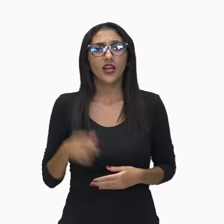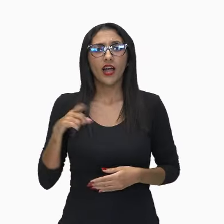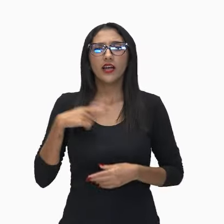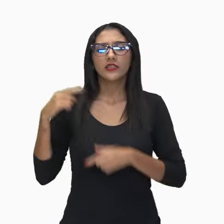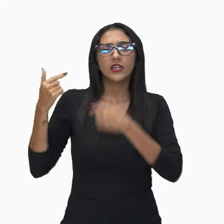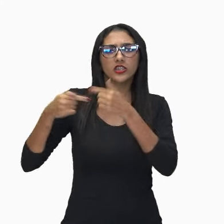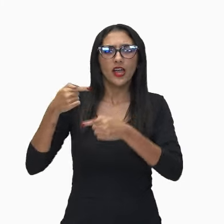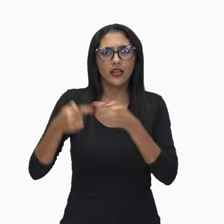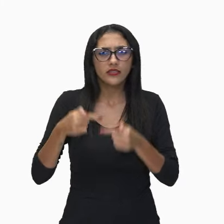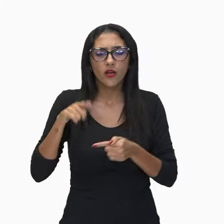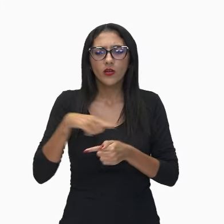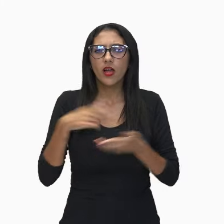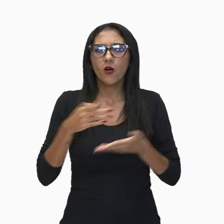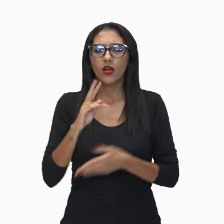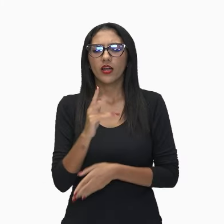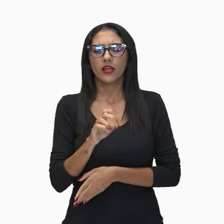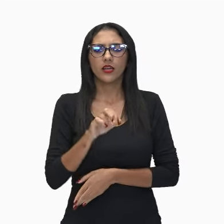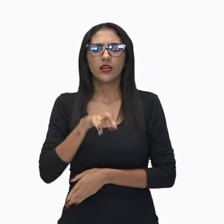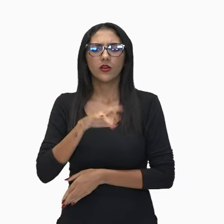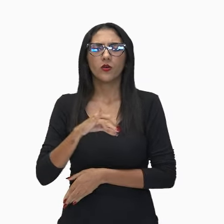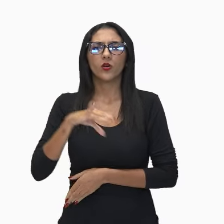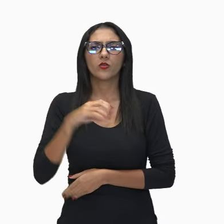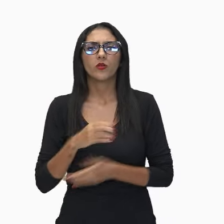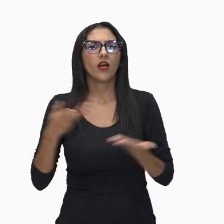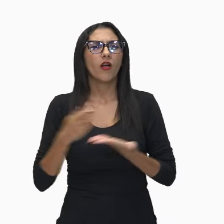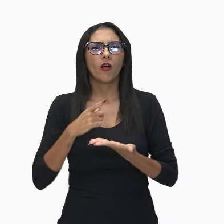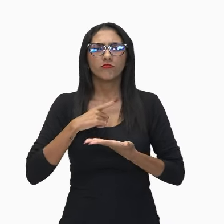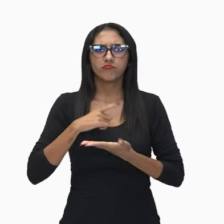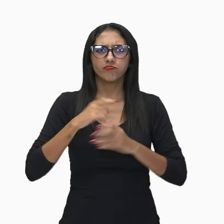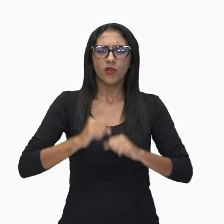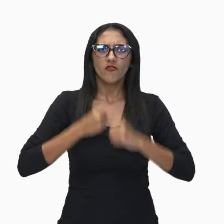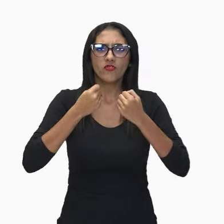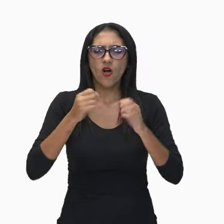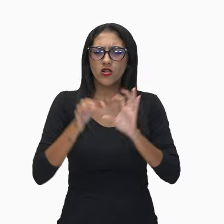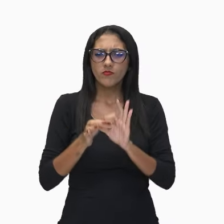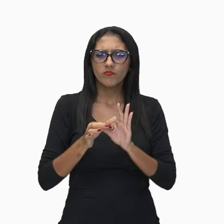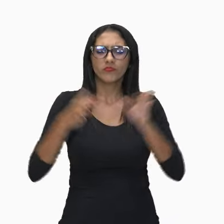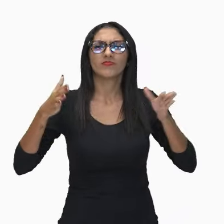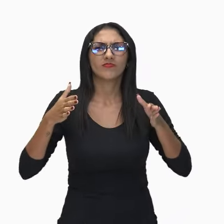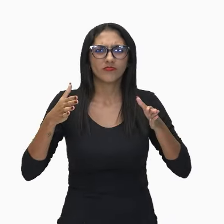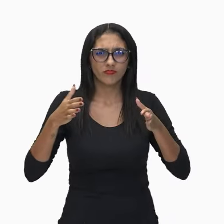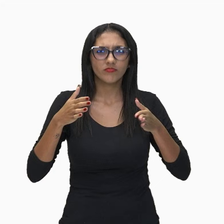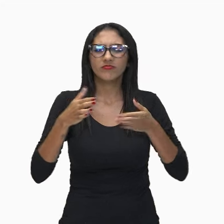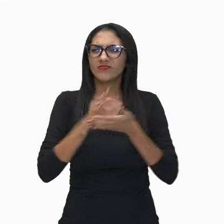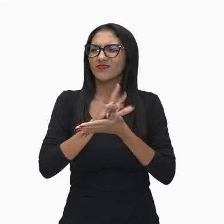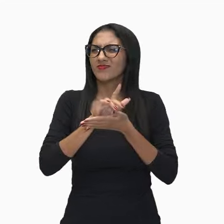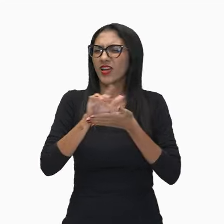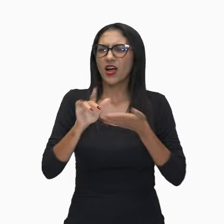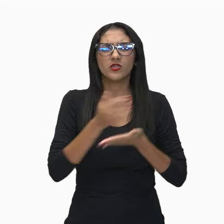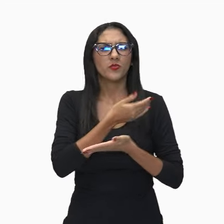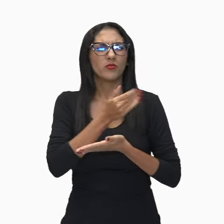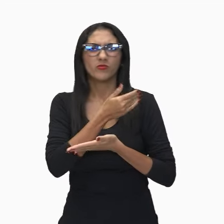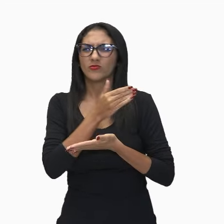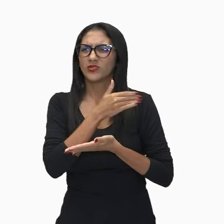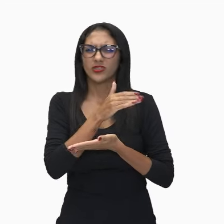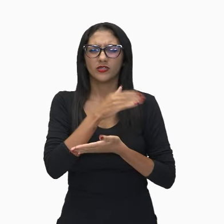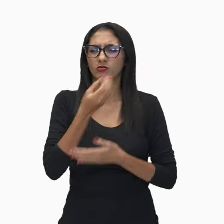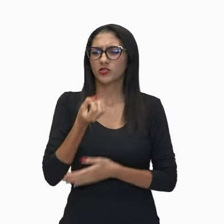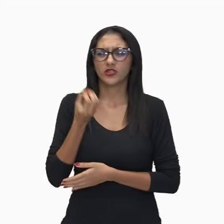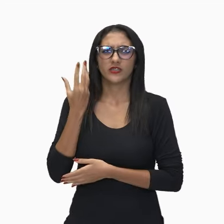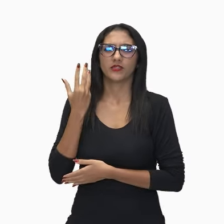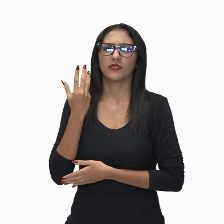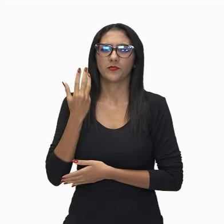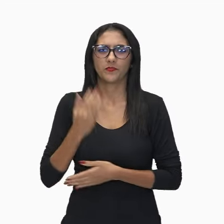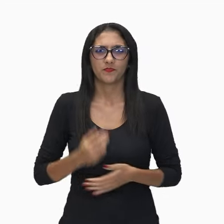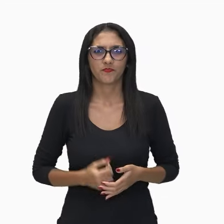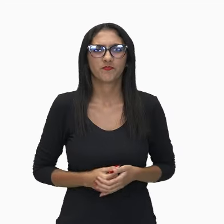ser uma geração heróica porque precisaram romper estereótipos, romper preconceitos. Então, eles